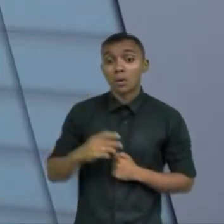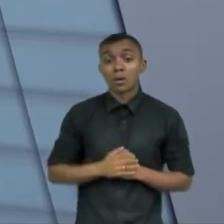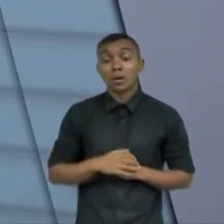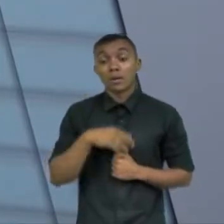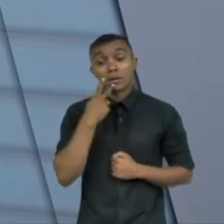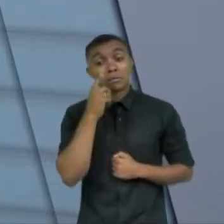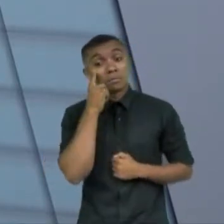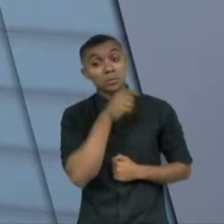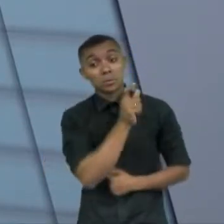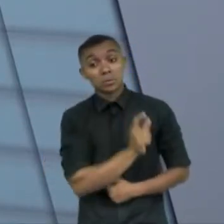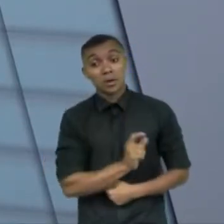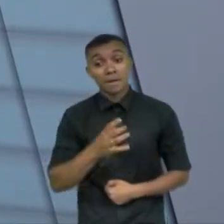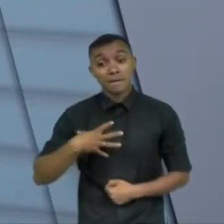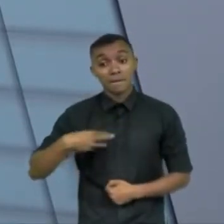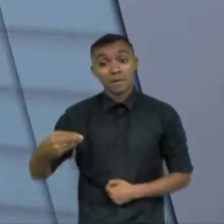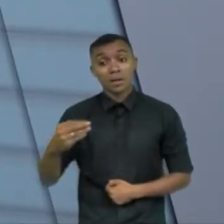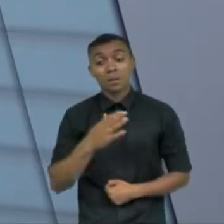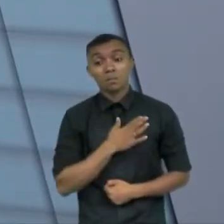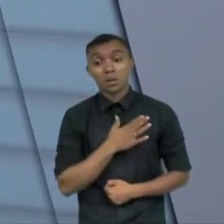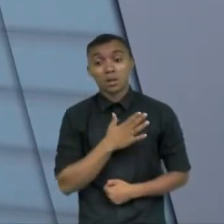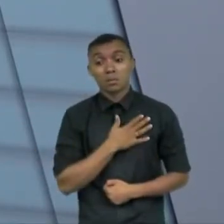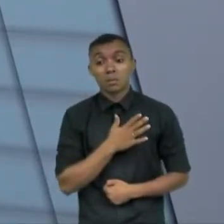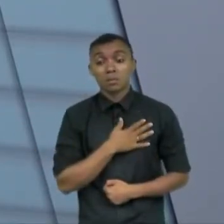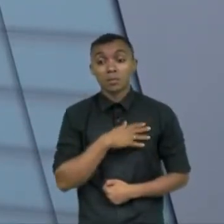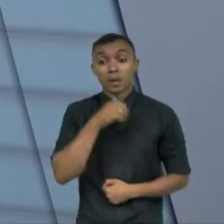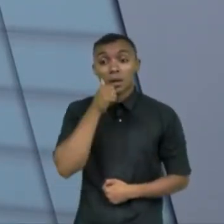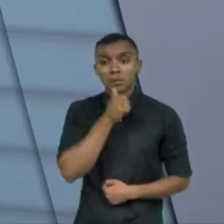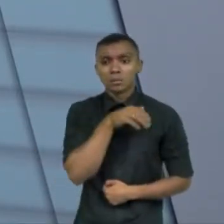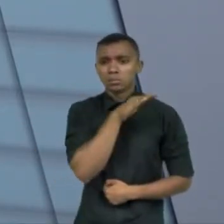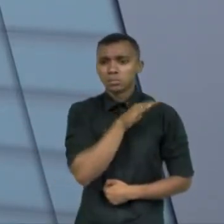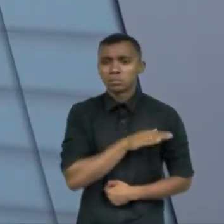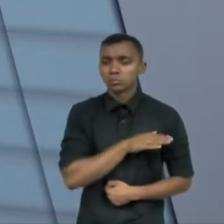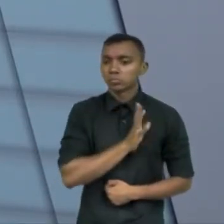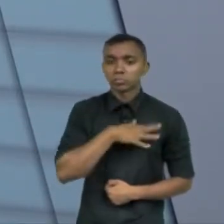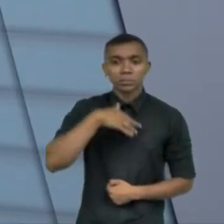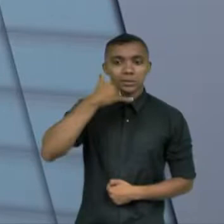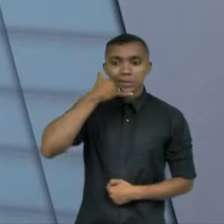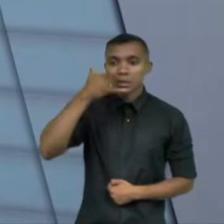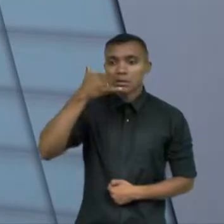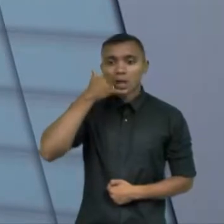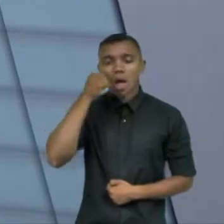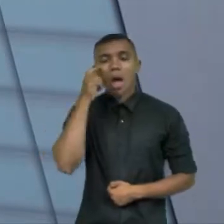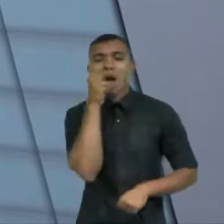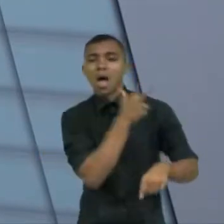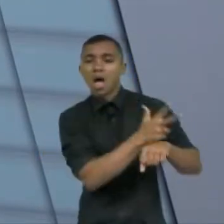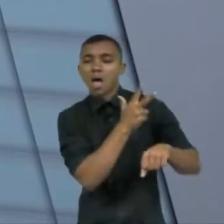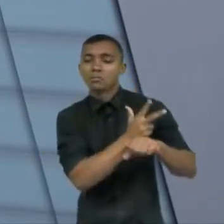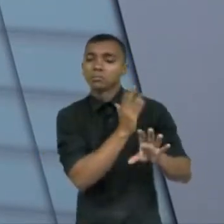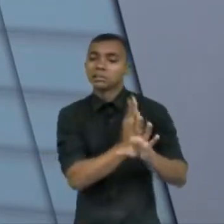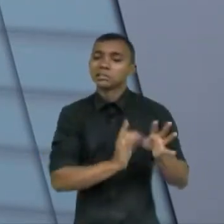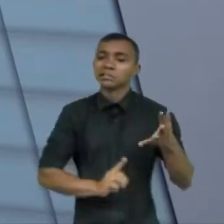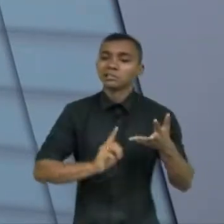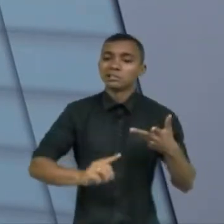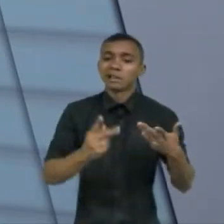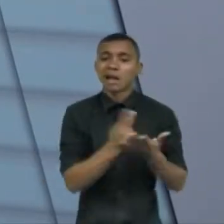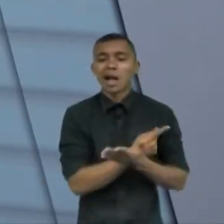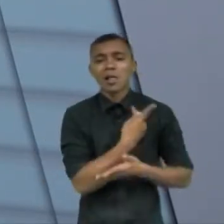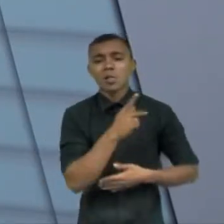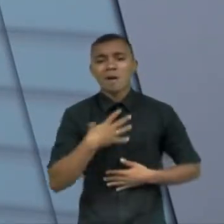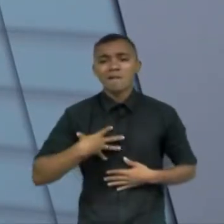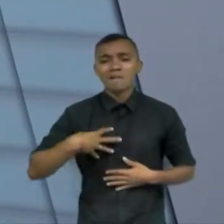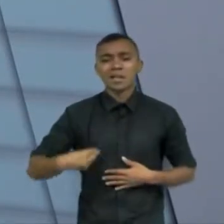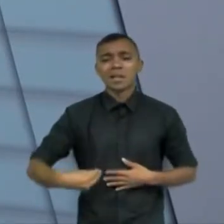menina era filha dela a senhora lá ligou o celular não vou filmar está errado como é ela é sua filha